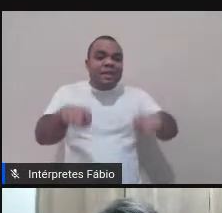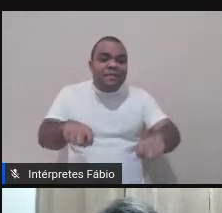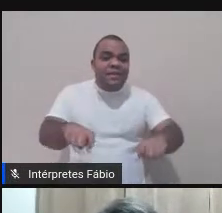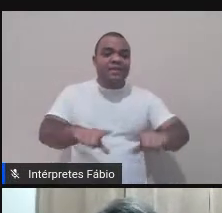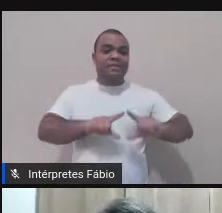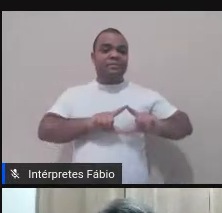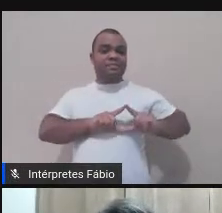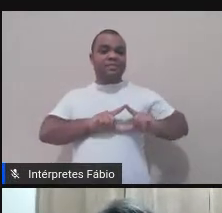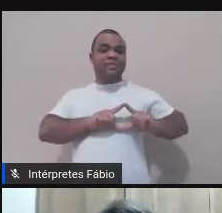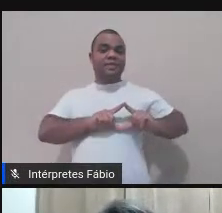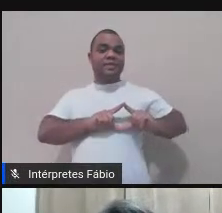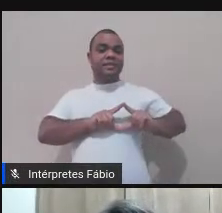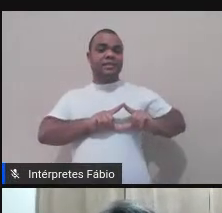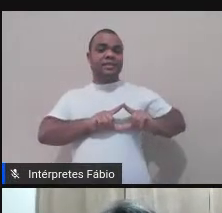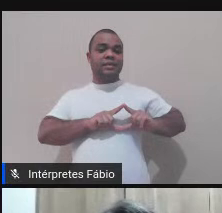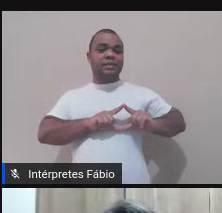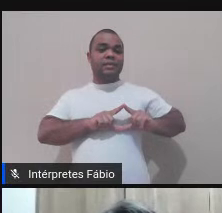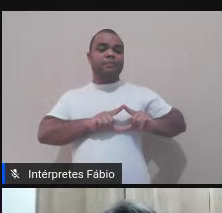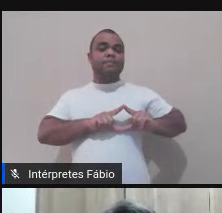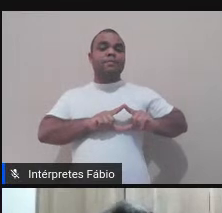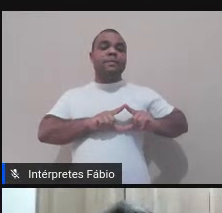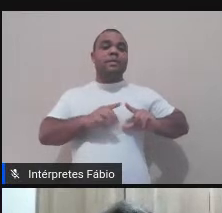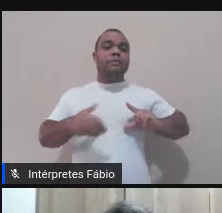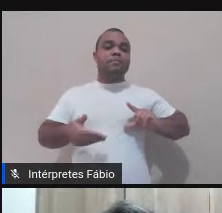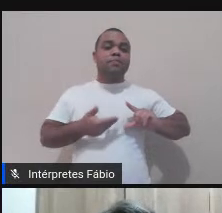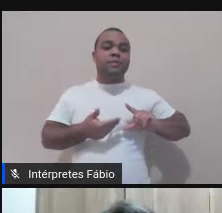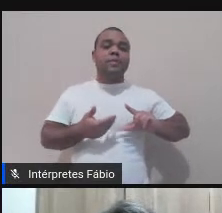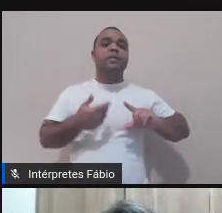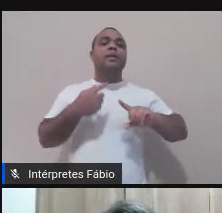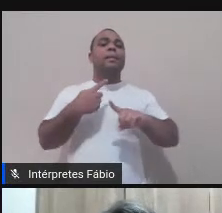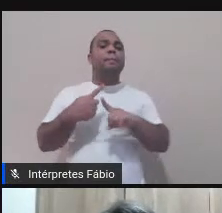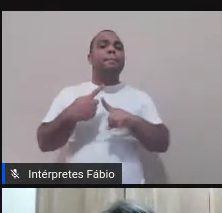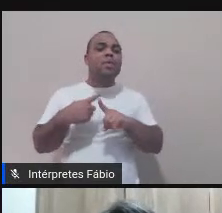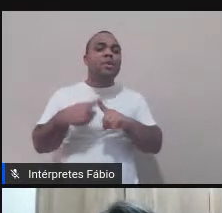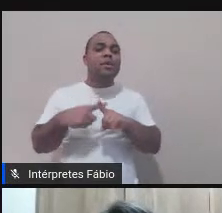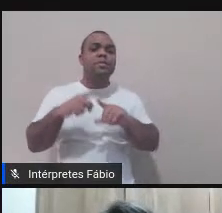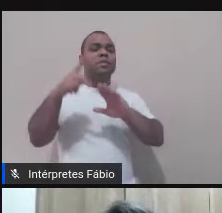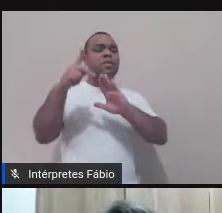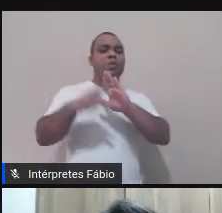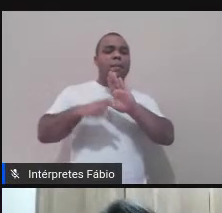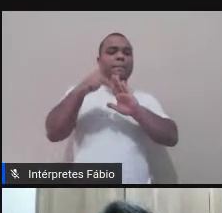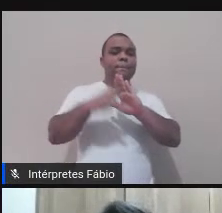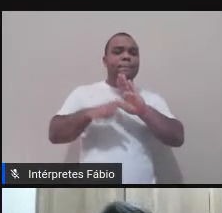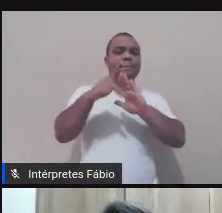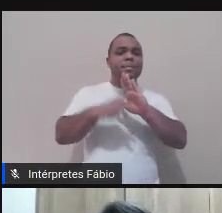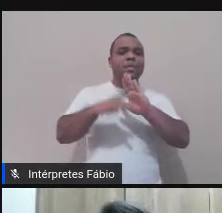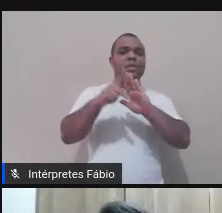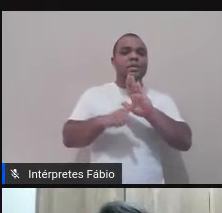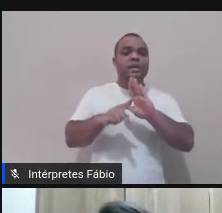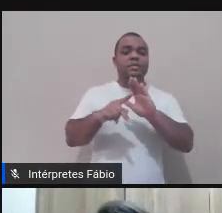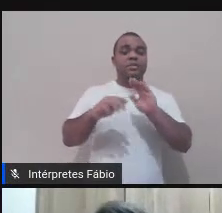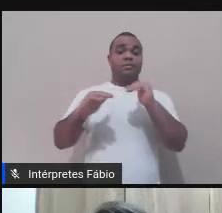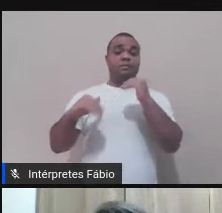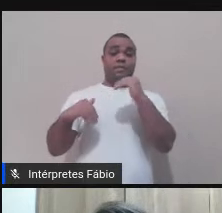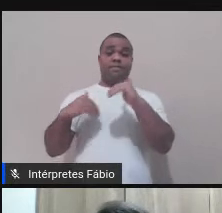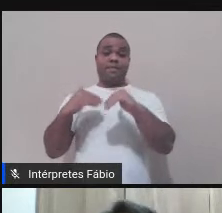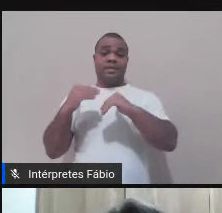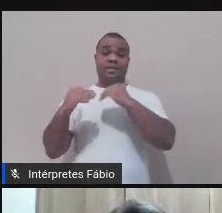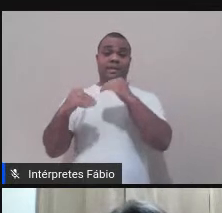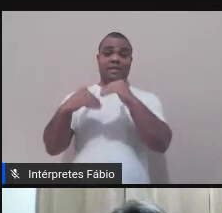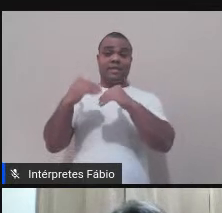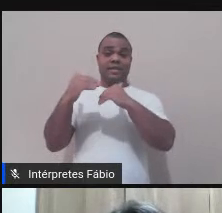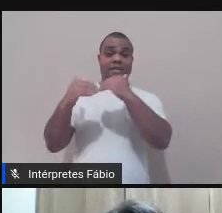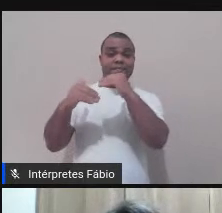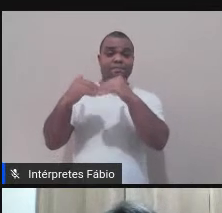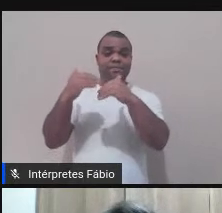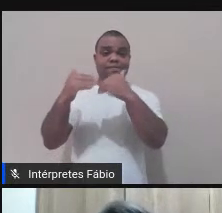grande desafio. Pois o projeto que eu estava desenvolvendo visava o ensino de alunos de bacharelado em estudos literários, como é